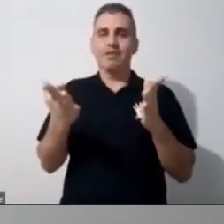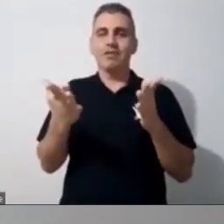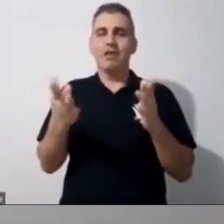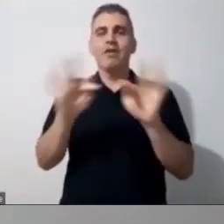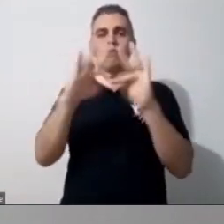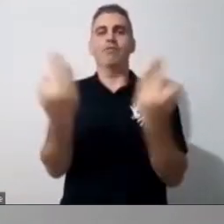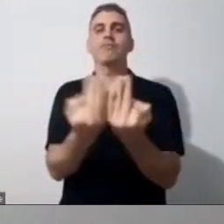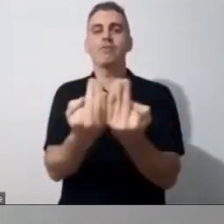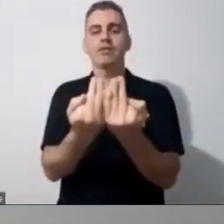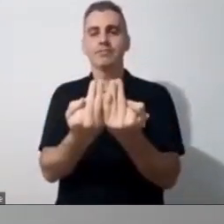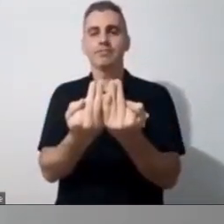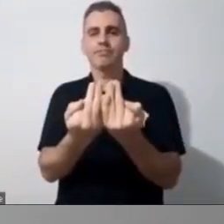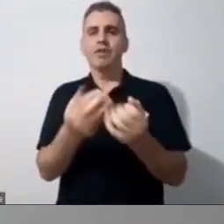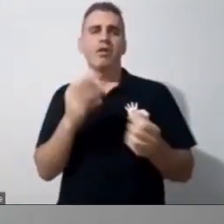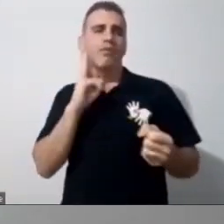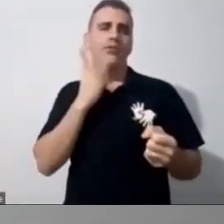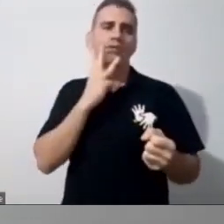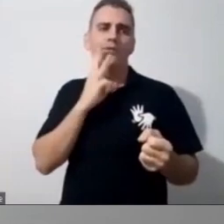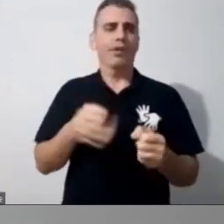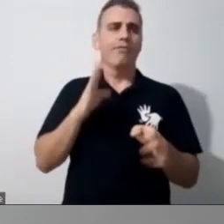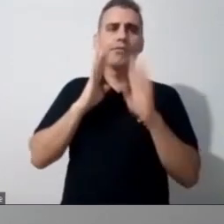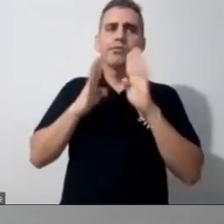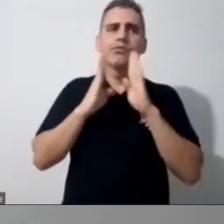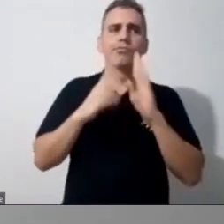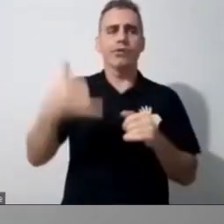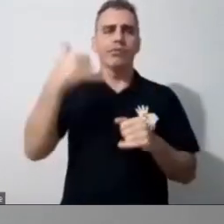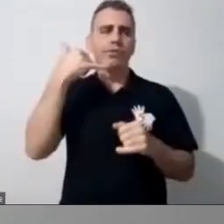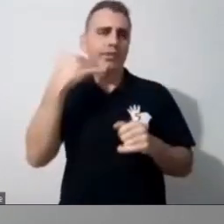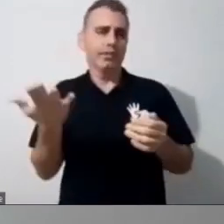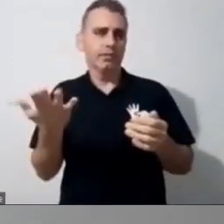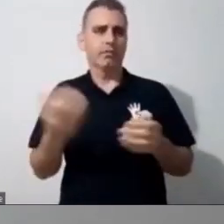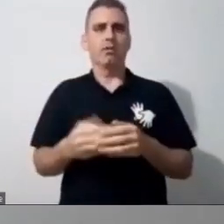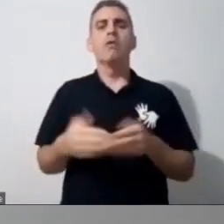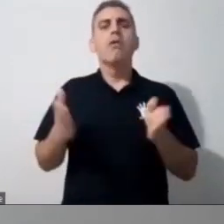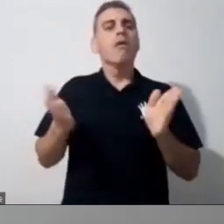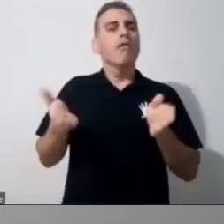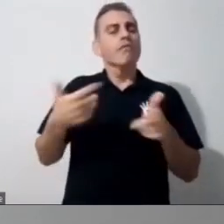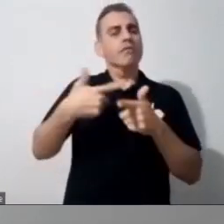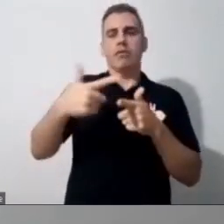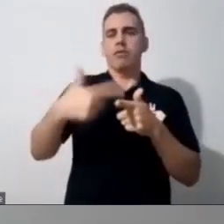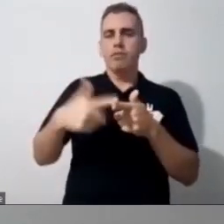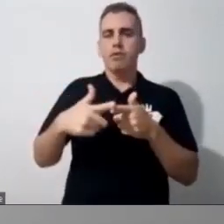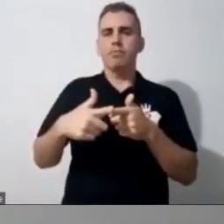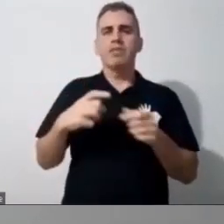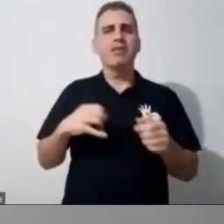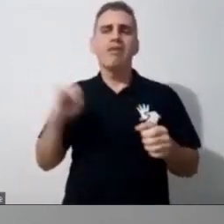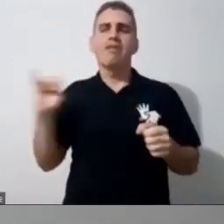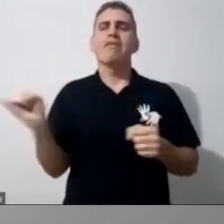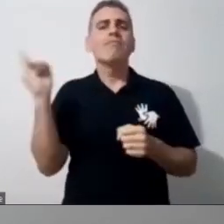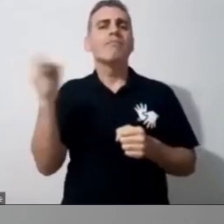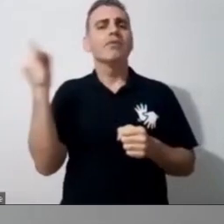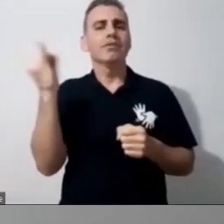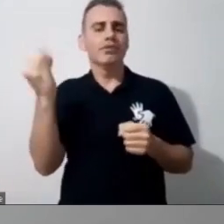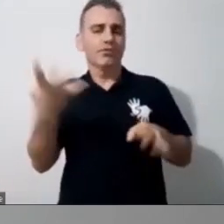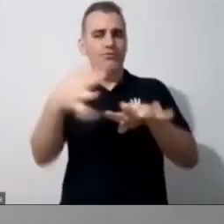que nós estamos vivendo hoje, né. E eu acho isso extremamente importante. A inclusão, ela